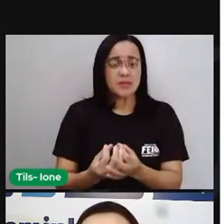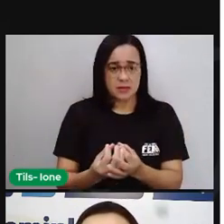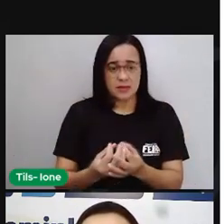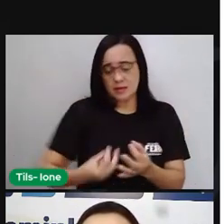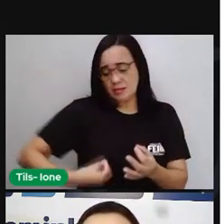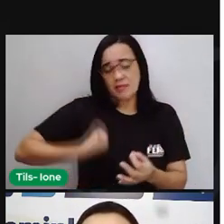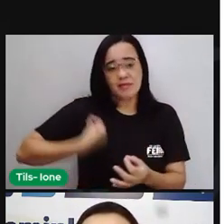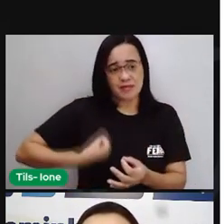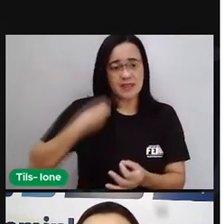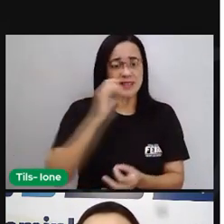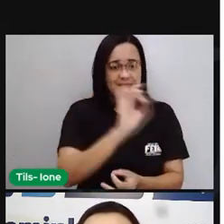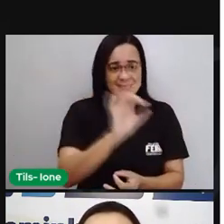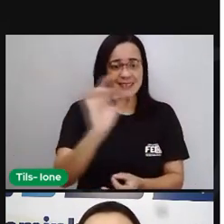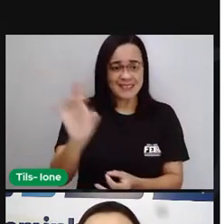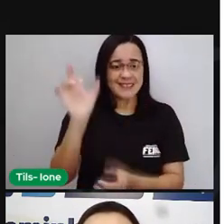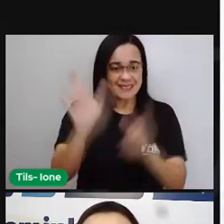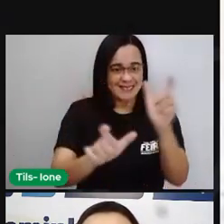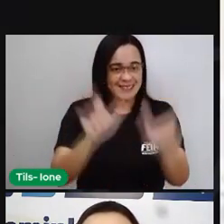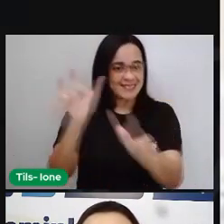na vida da gente.